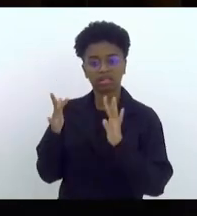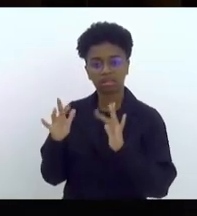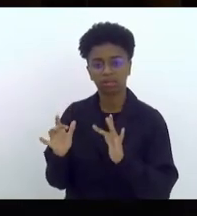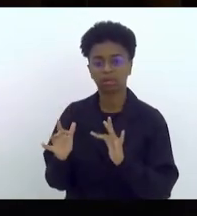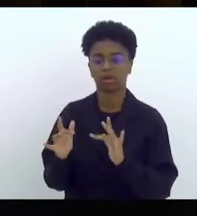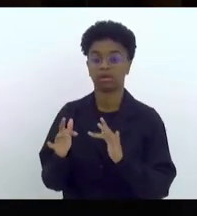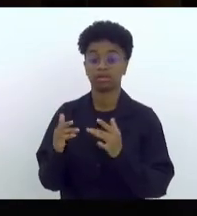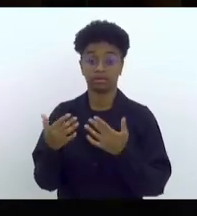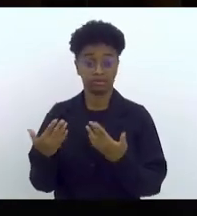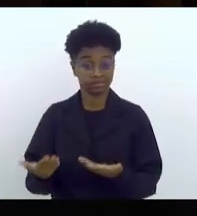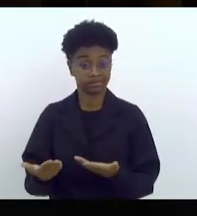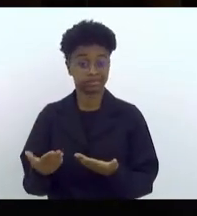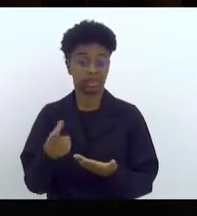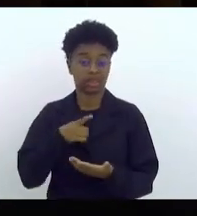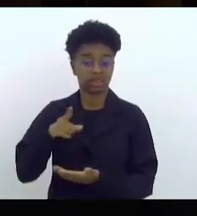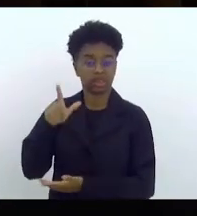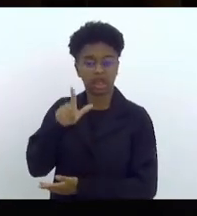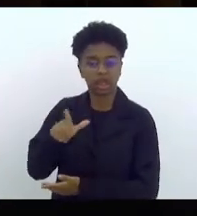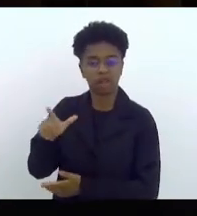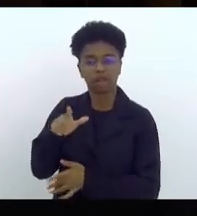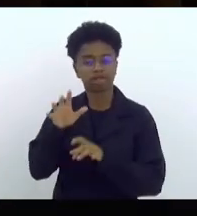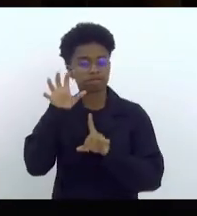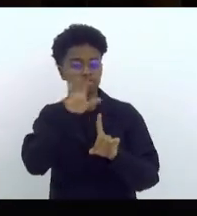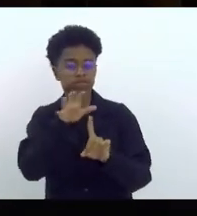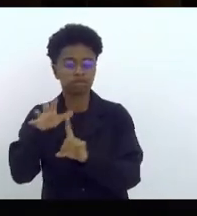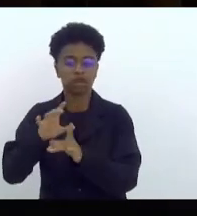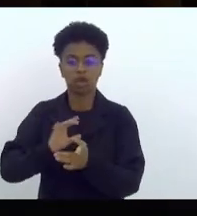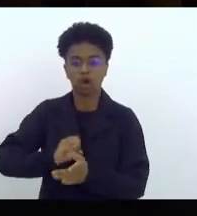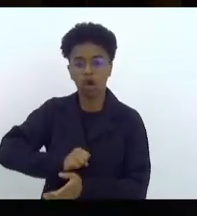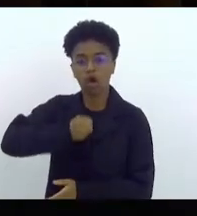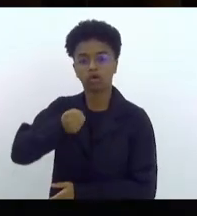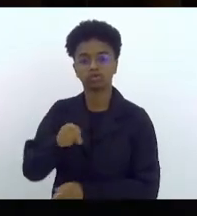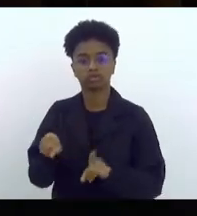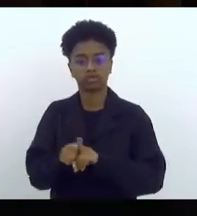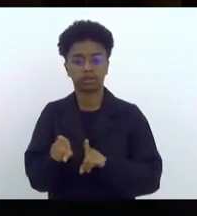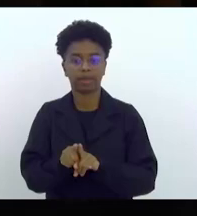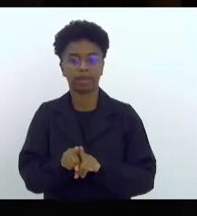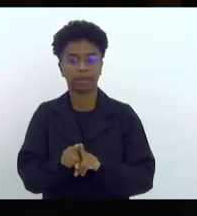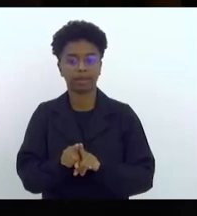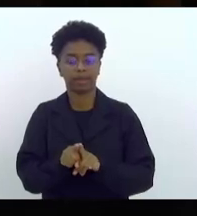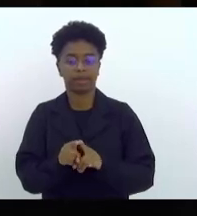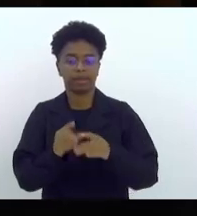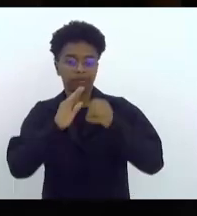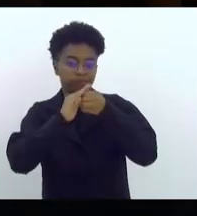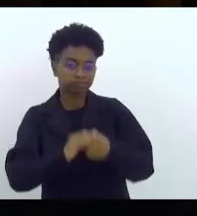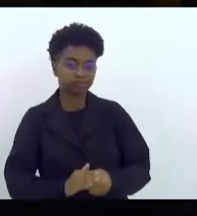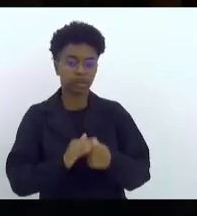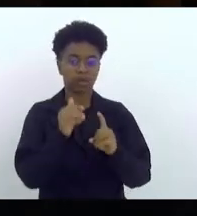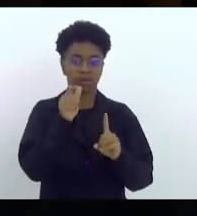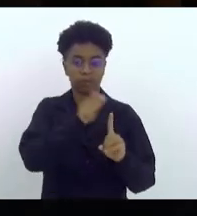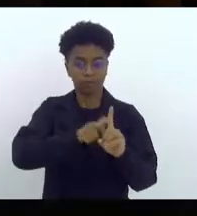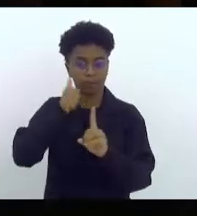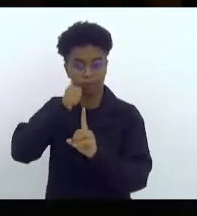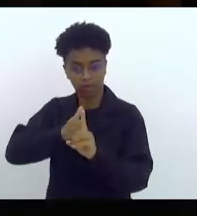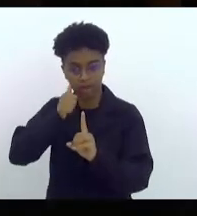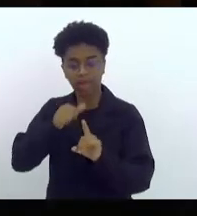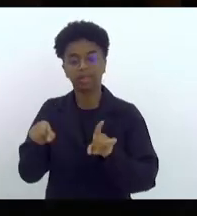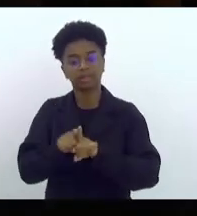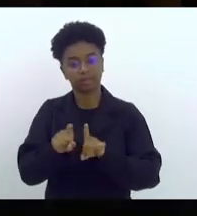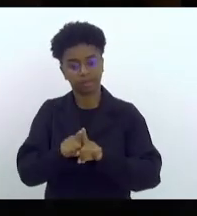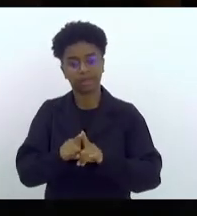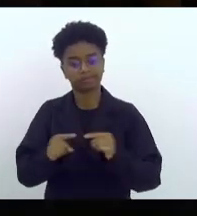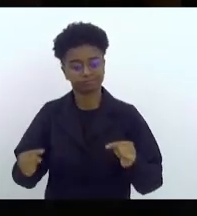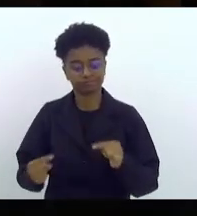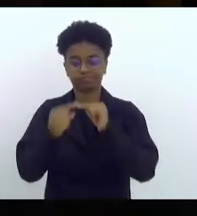Então, toda essa lógica de ódio e de inviabilização dessas mulheres também estão colocadas nesse aumento